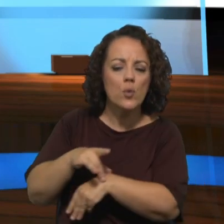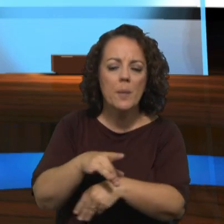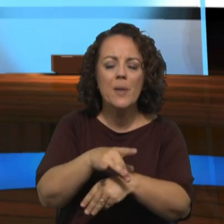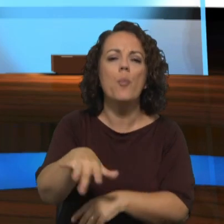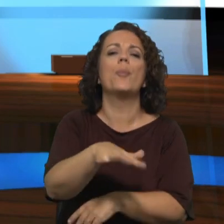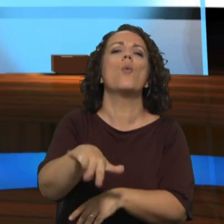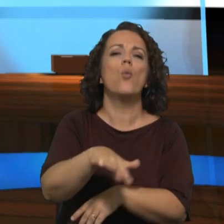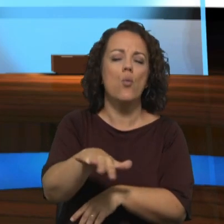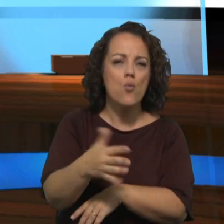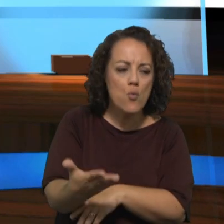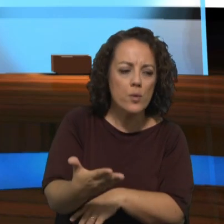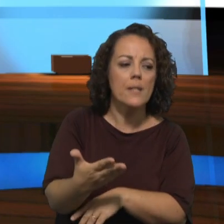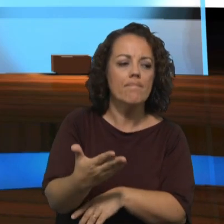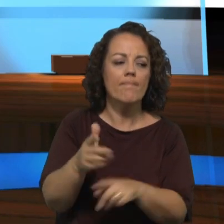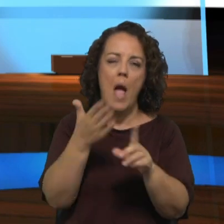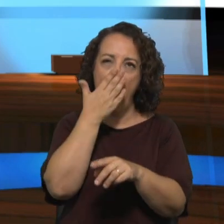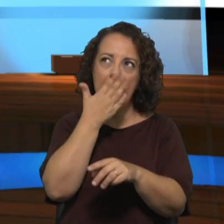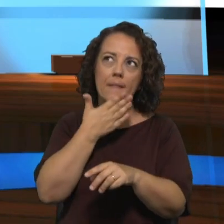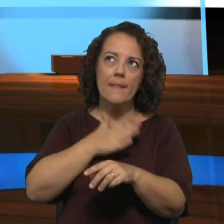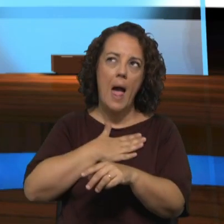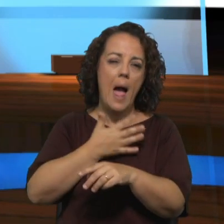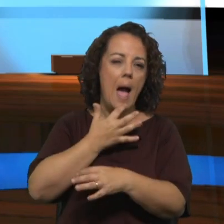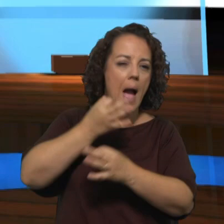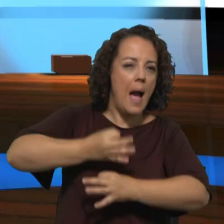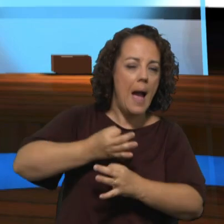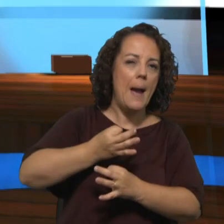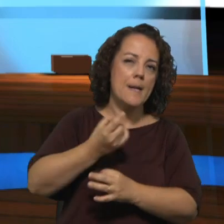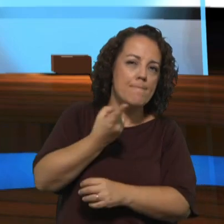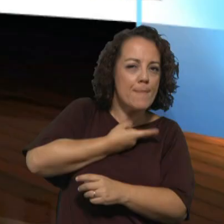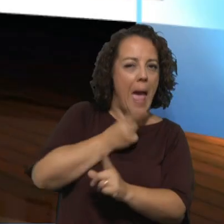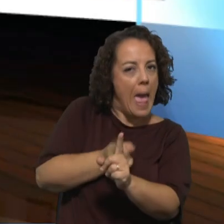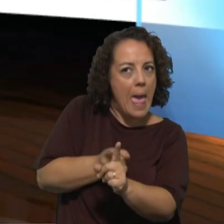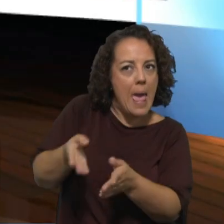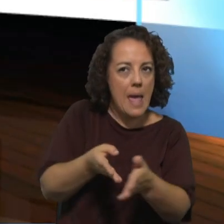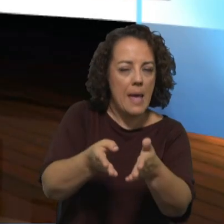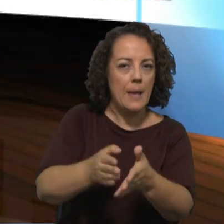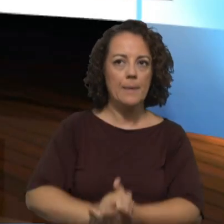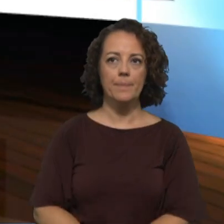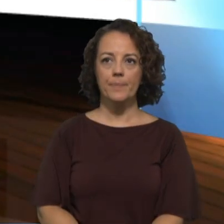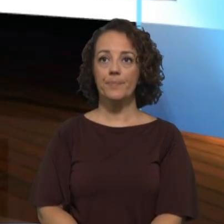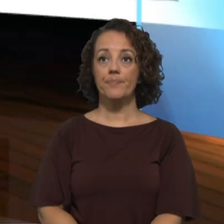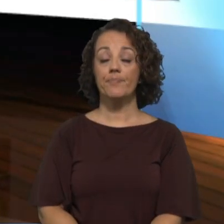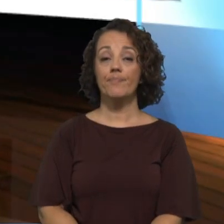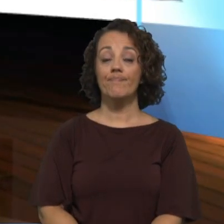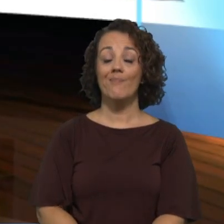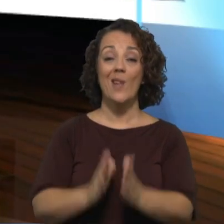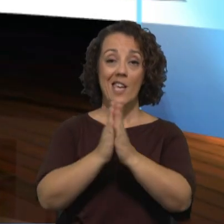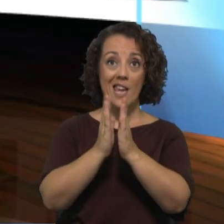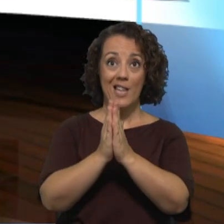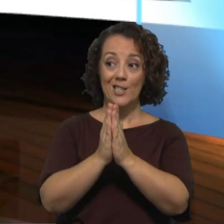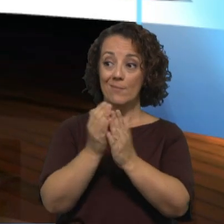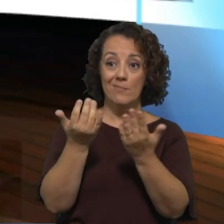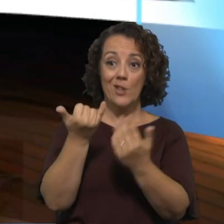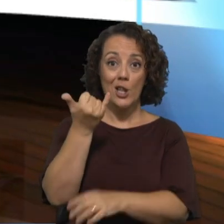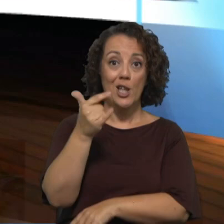têm uma certa convicção e percepção de que tem que ser por aqui um pouco? A igreja tem feito isso ao longo dos últimos dois mil anos.